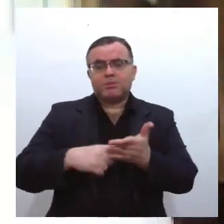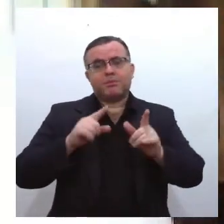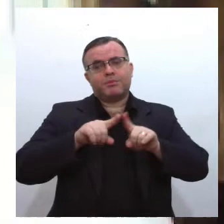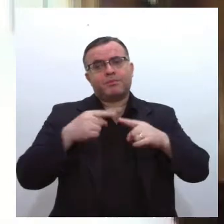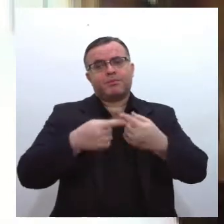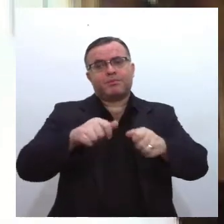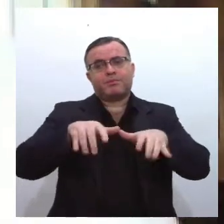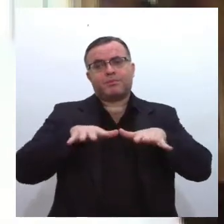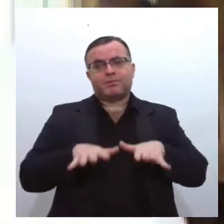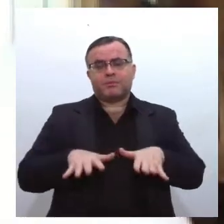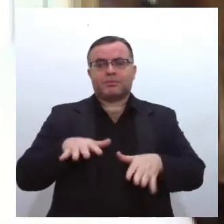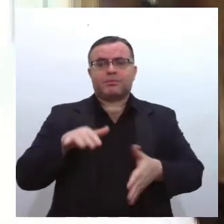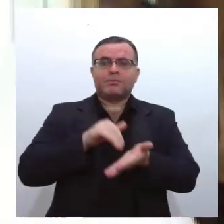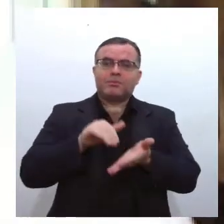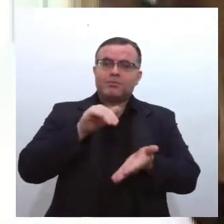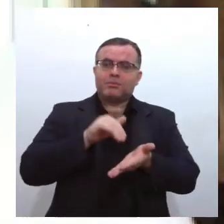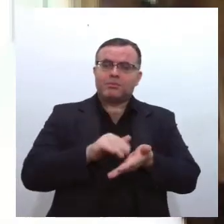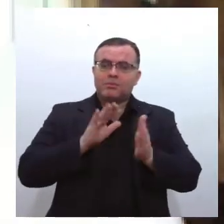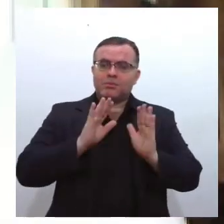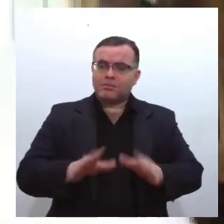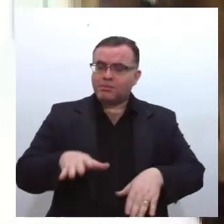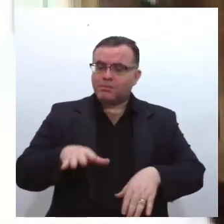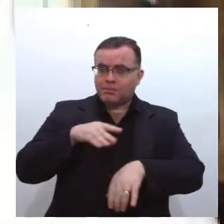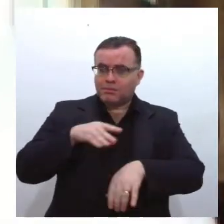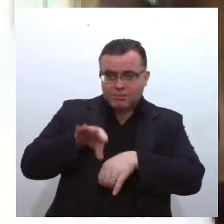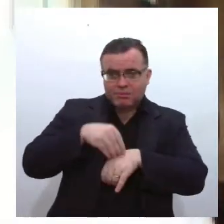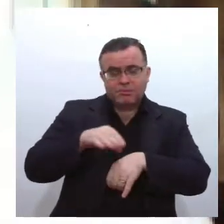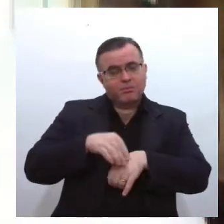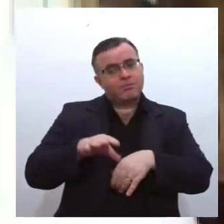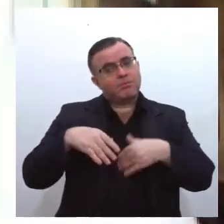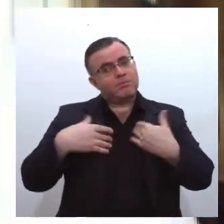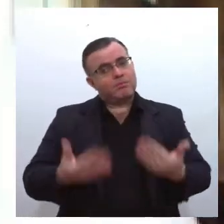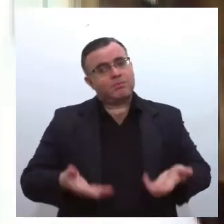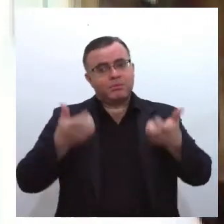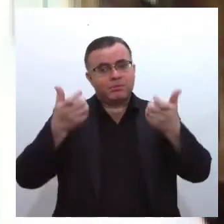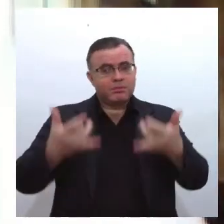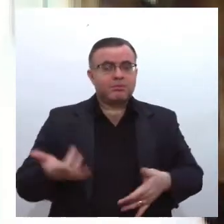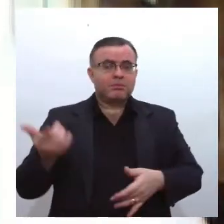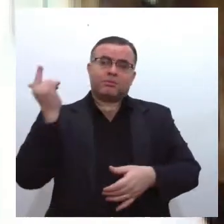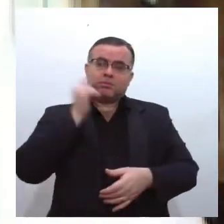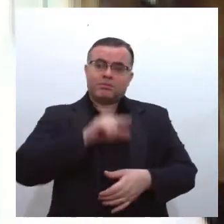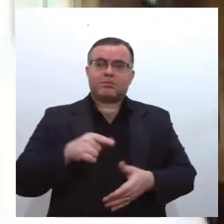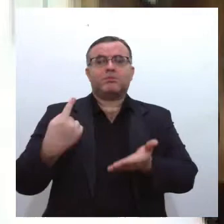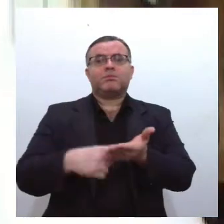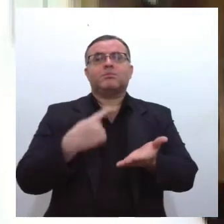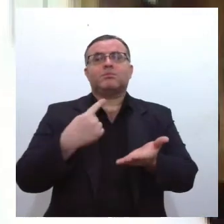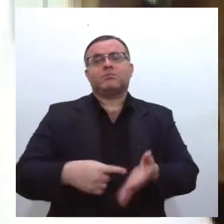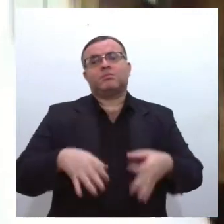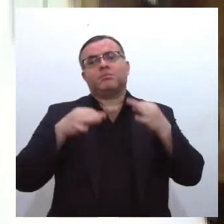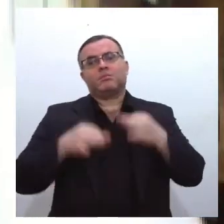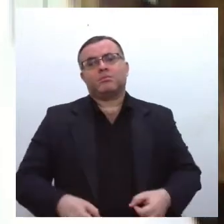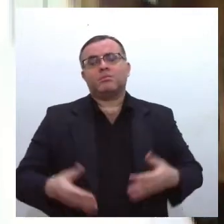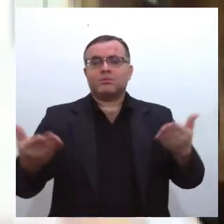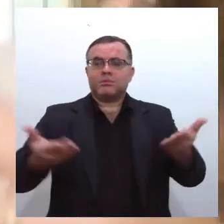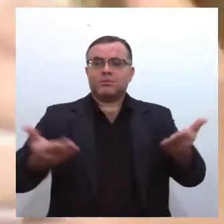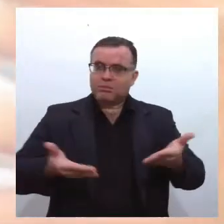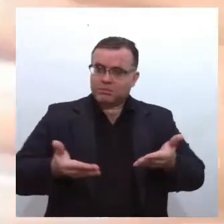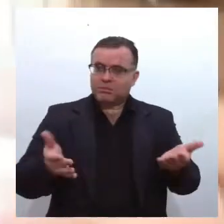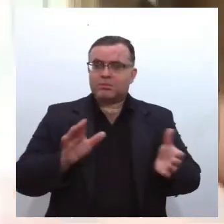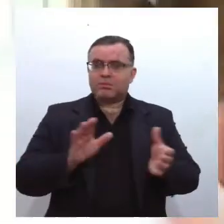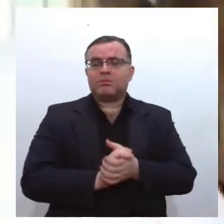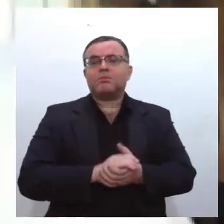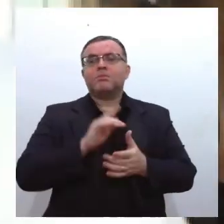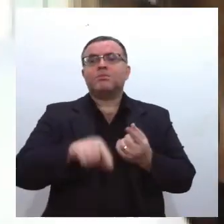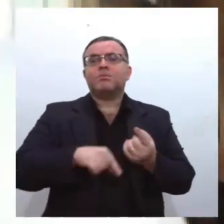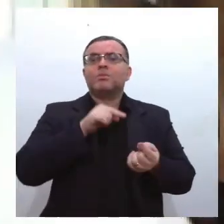o secretário. As informações que têm dão conta de que eles conquistaram essa audiência para o dia de hoje, para que nós